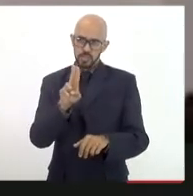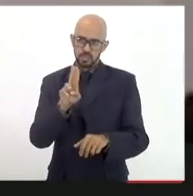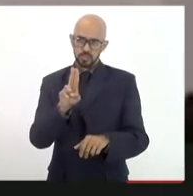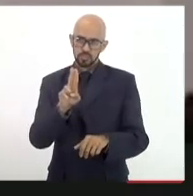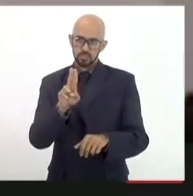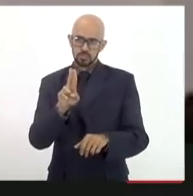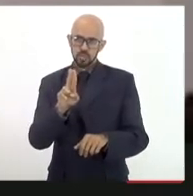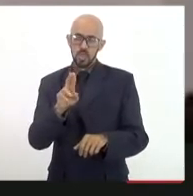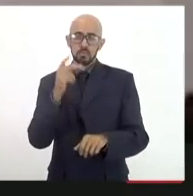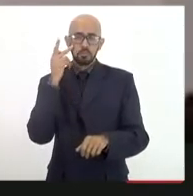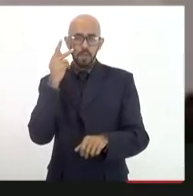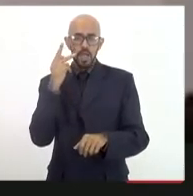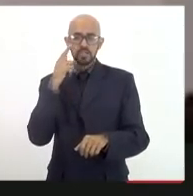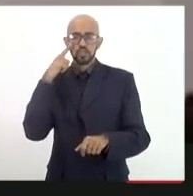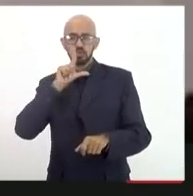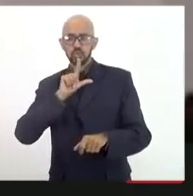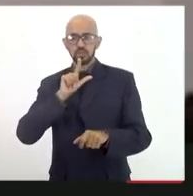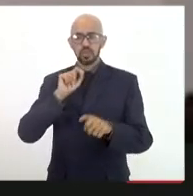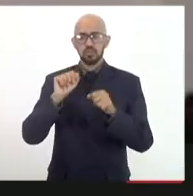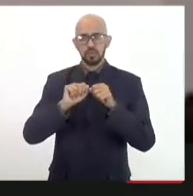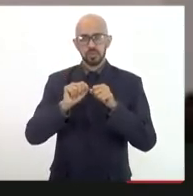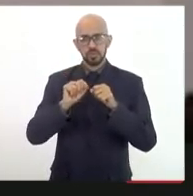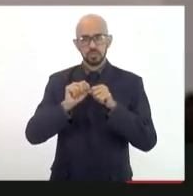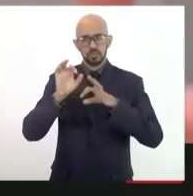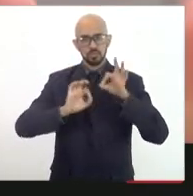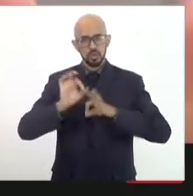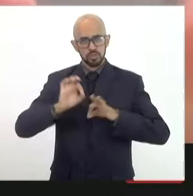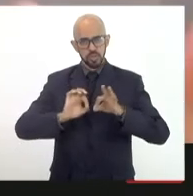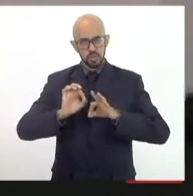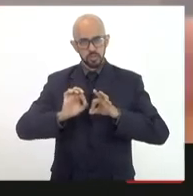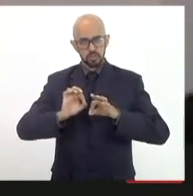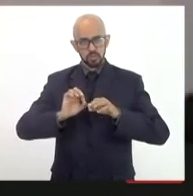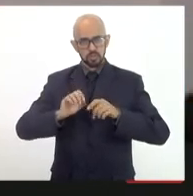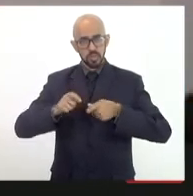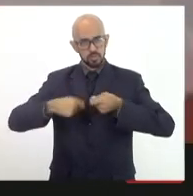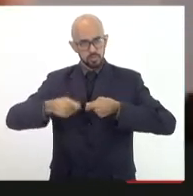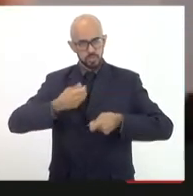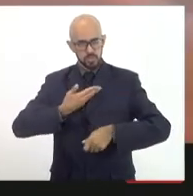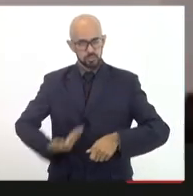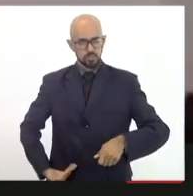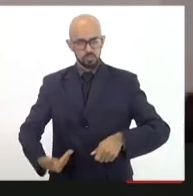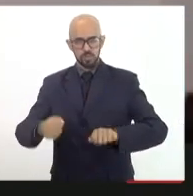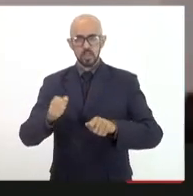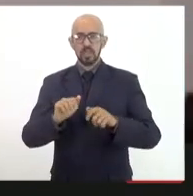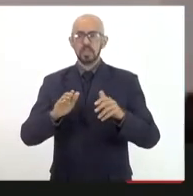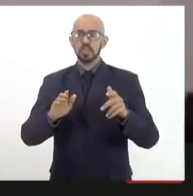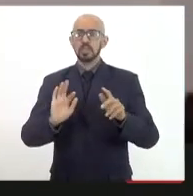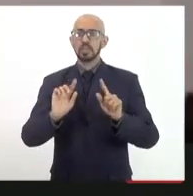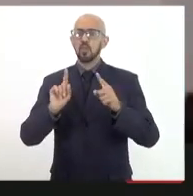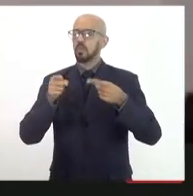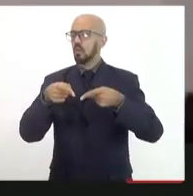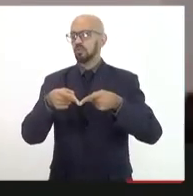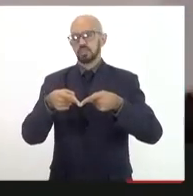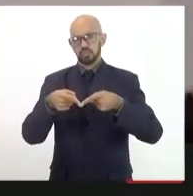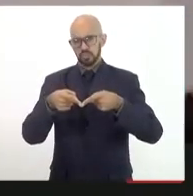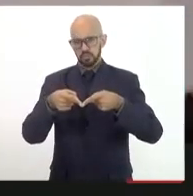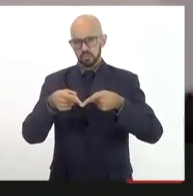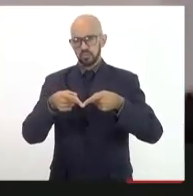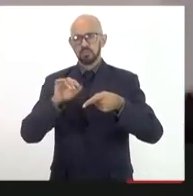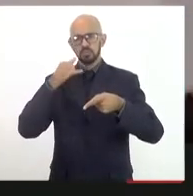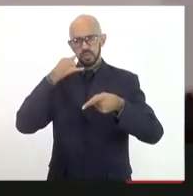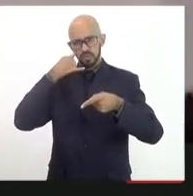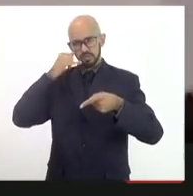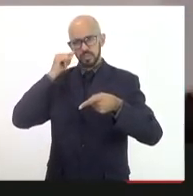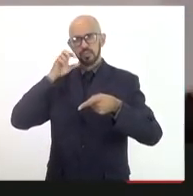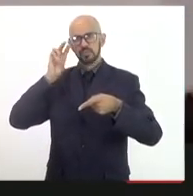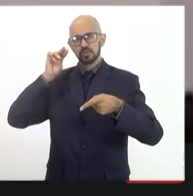entre projetos e gestão pública. Como ideia bem objetiva e bem concreta para não passar do tempo de